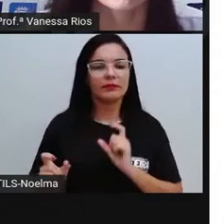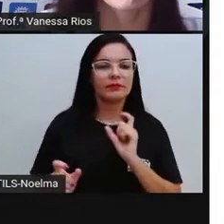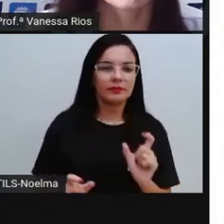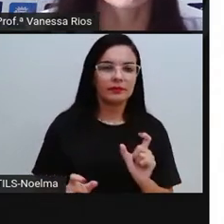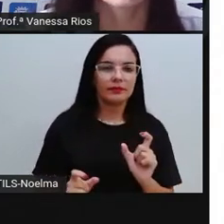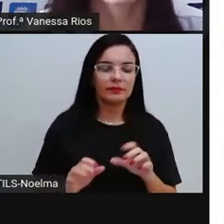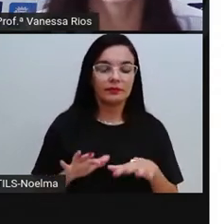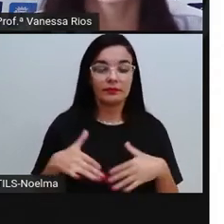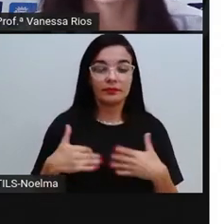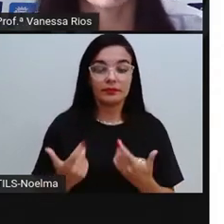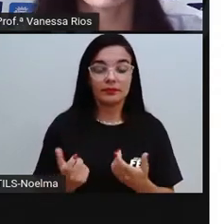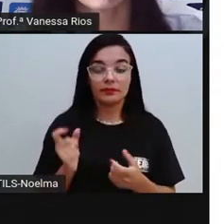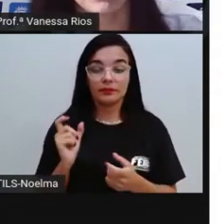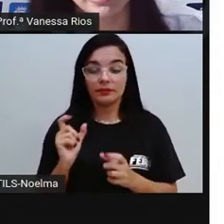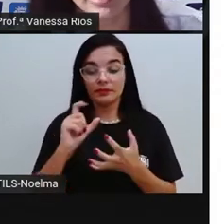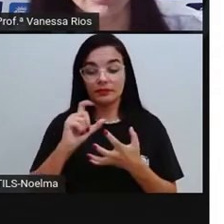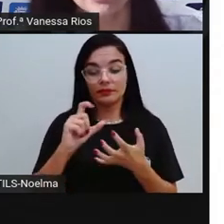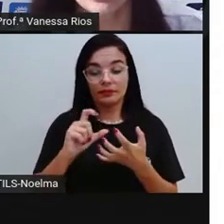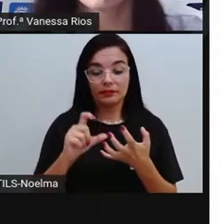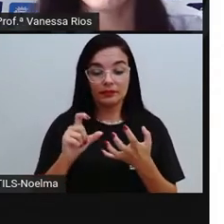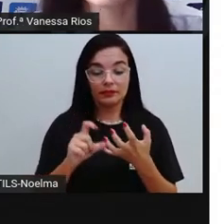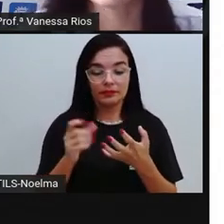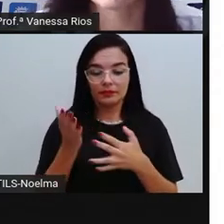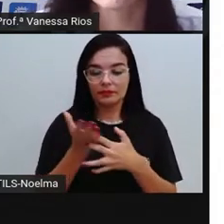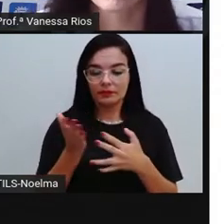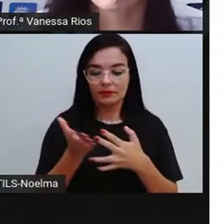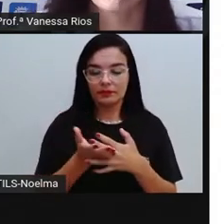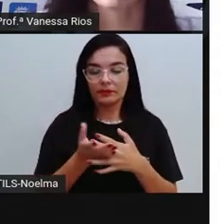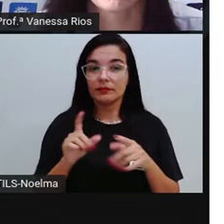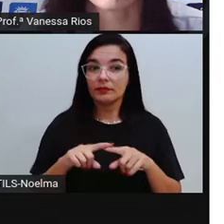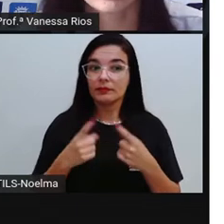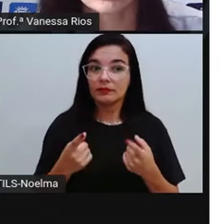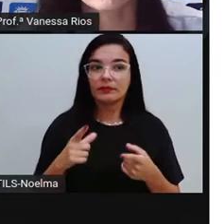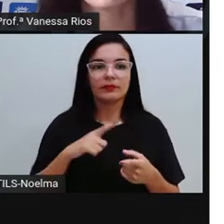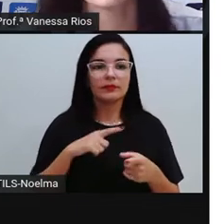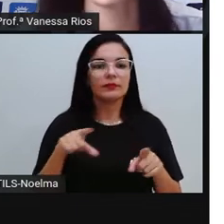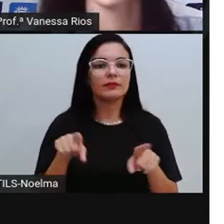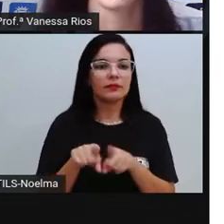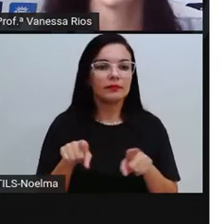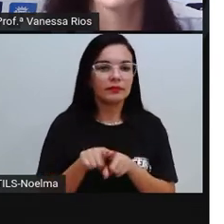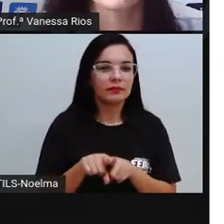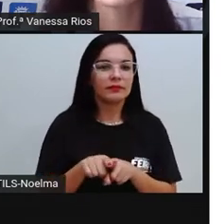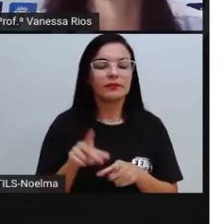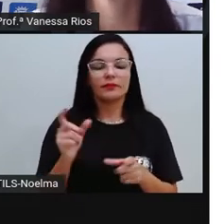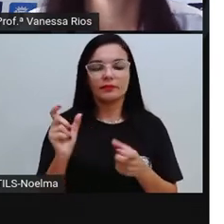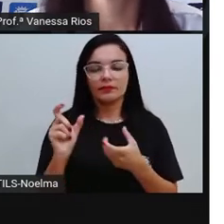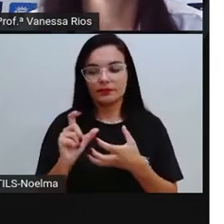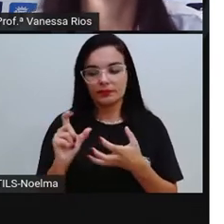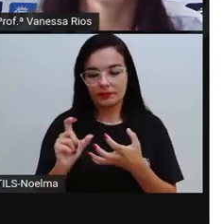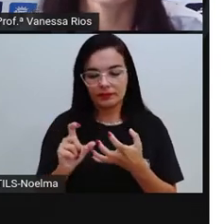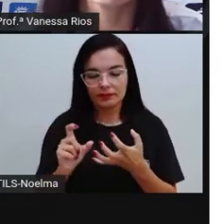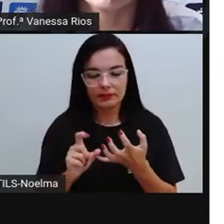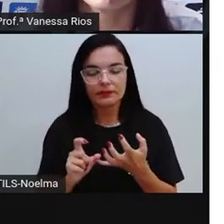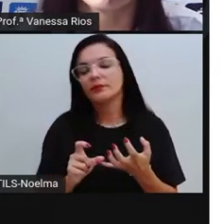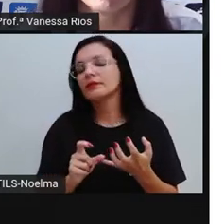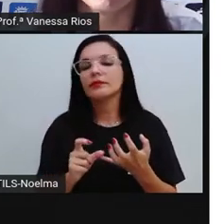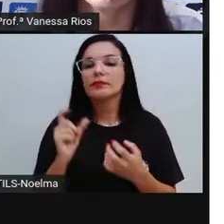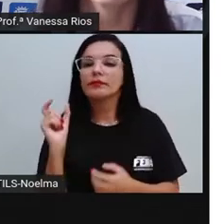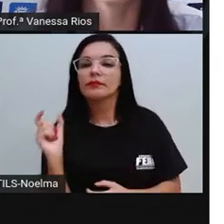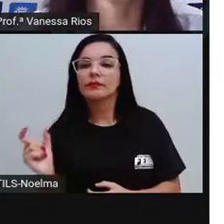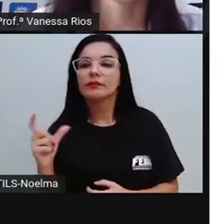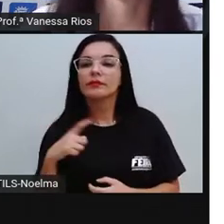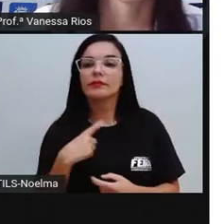As sílabas se juntam formando palavras. Mas existem palavras que possuem apenas uma sílaba.